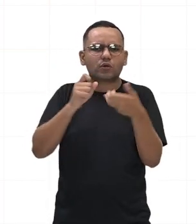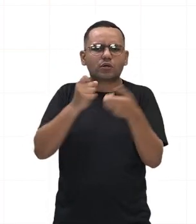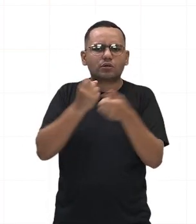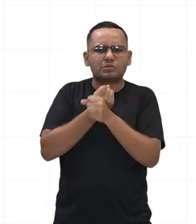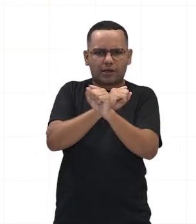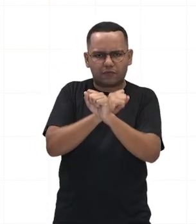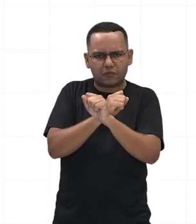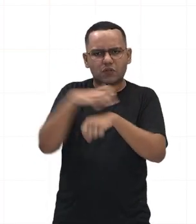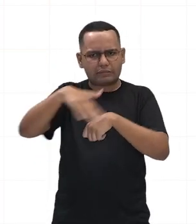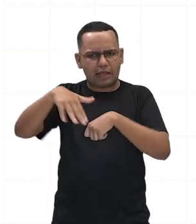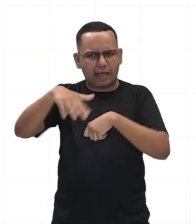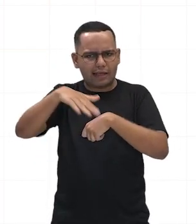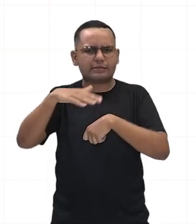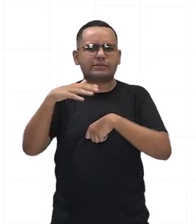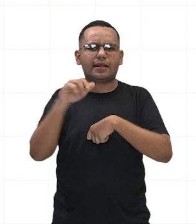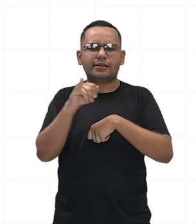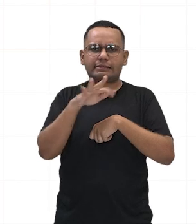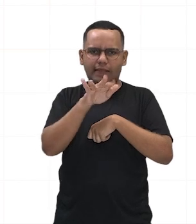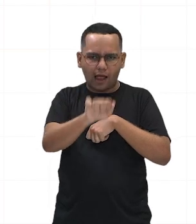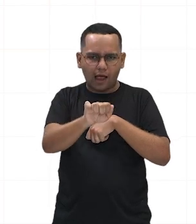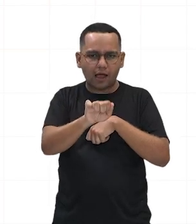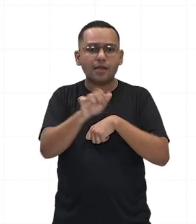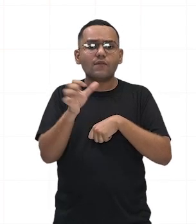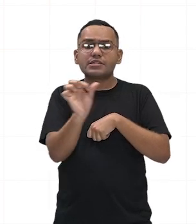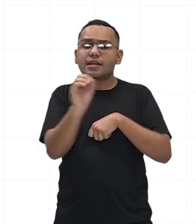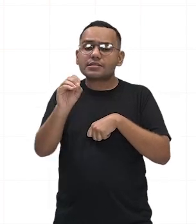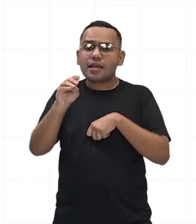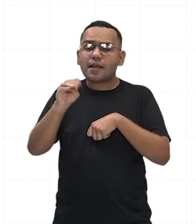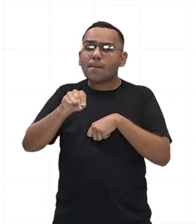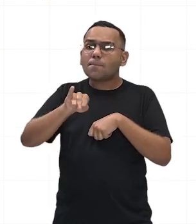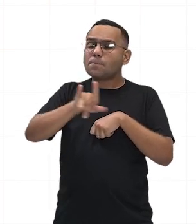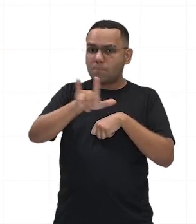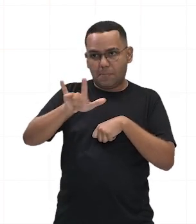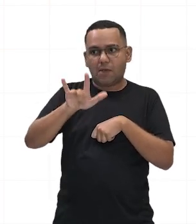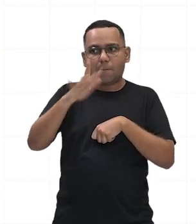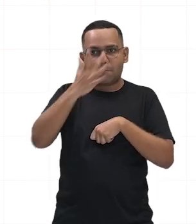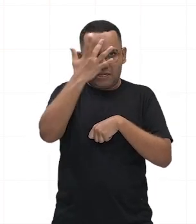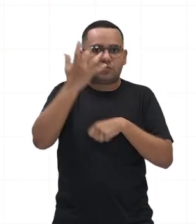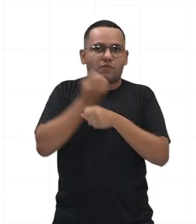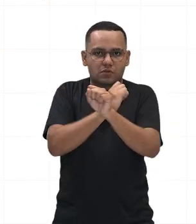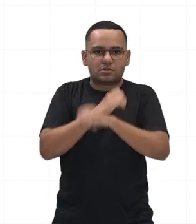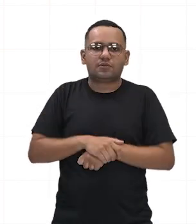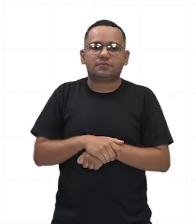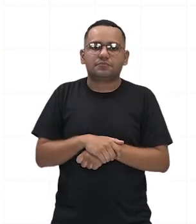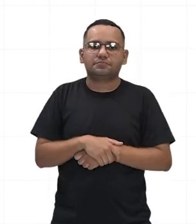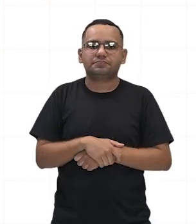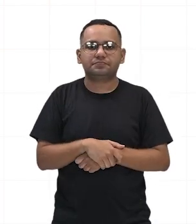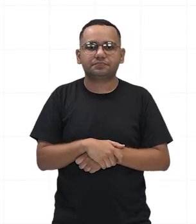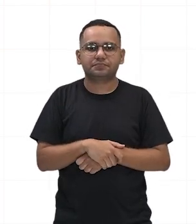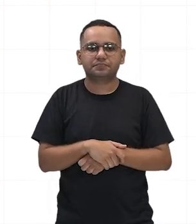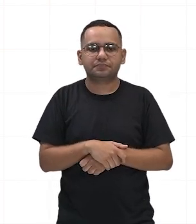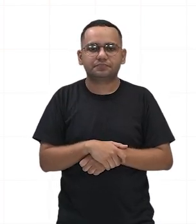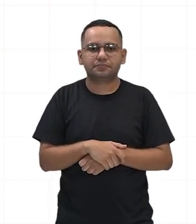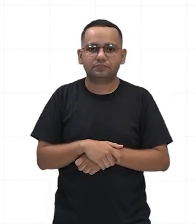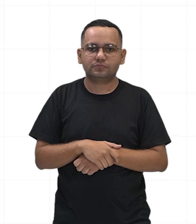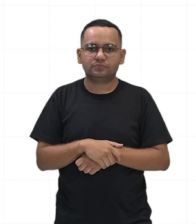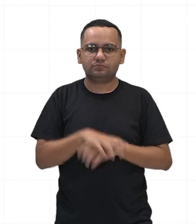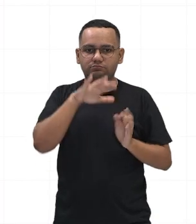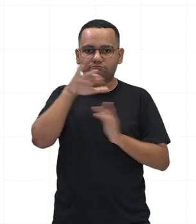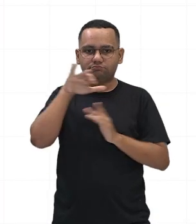escravizados. E aí vamos falar, então, agora da inovação e táticas militares romanas para dar sustentação a